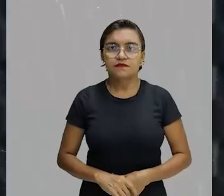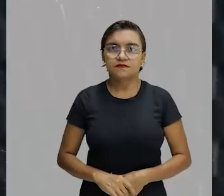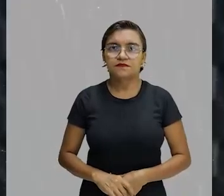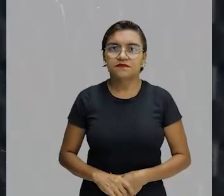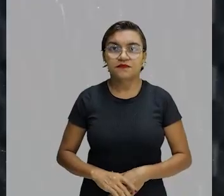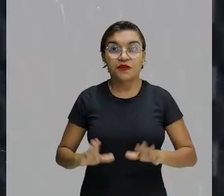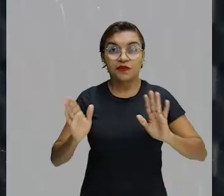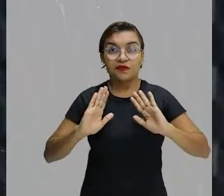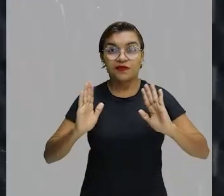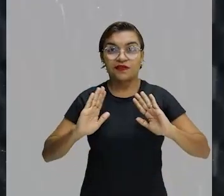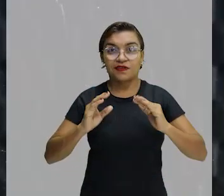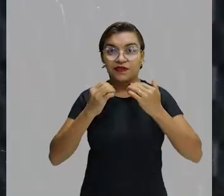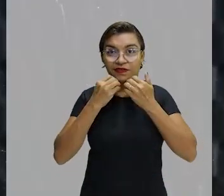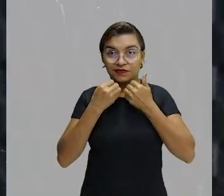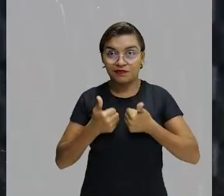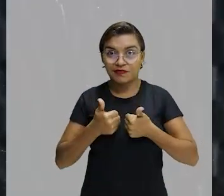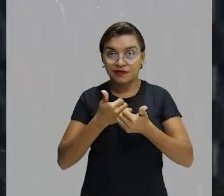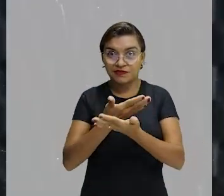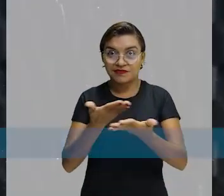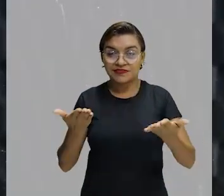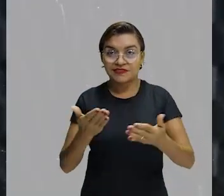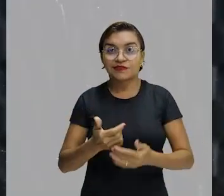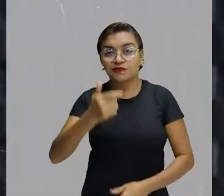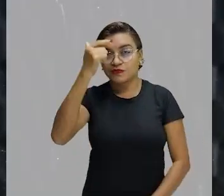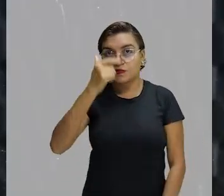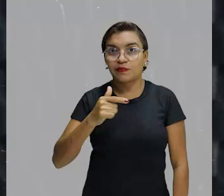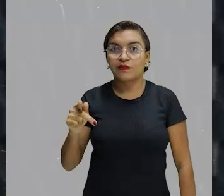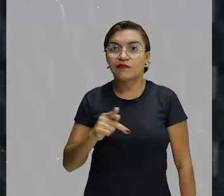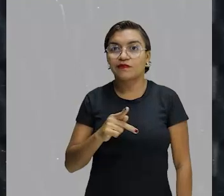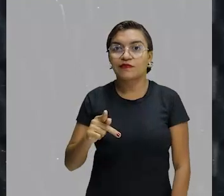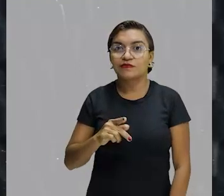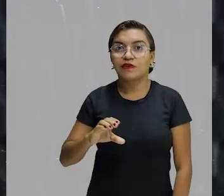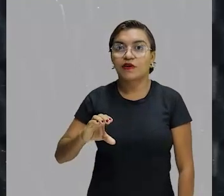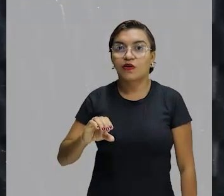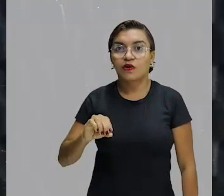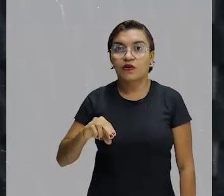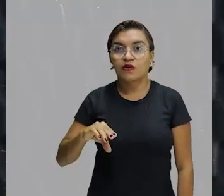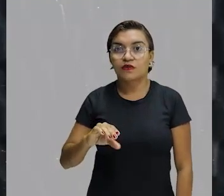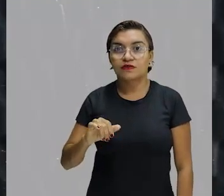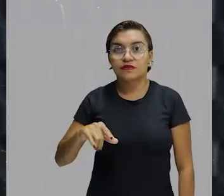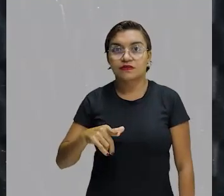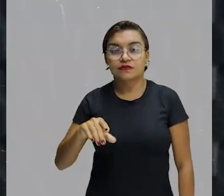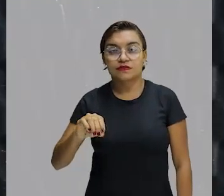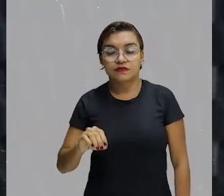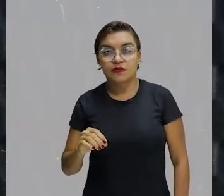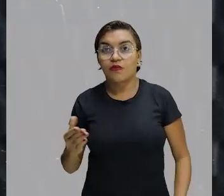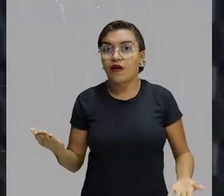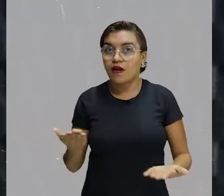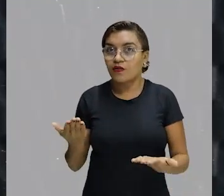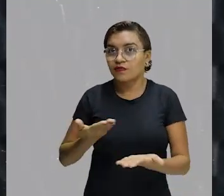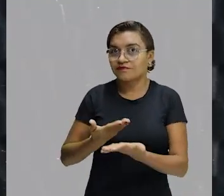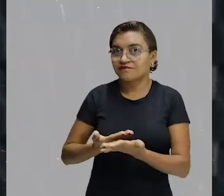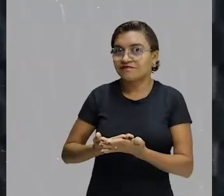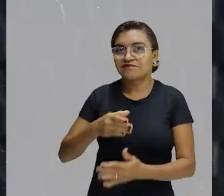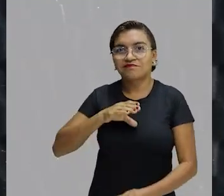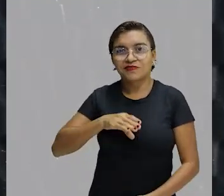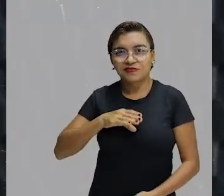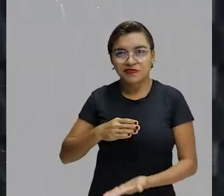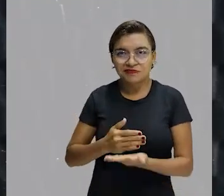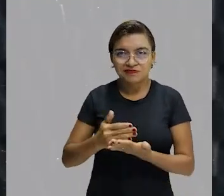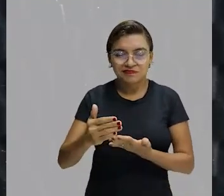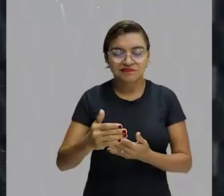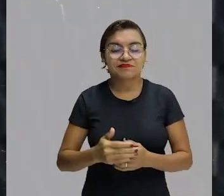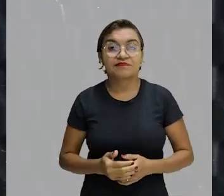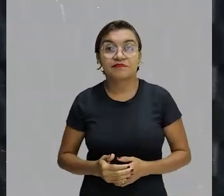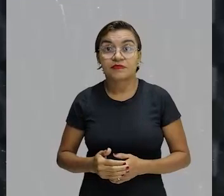Olá pessoal, tudo bem com vocês? Sou professora Conceição Alencar e começa agora a sua aula de língua portuguesa. Se liga no